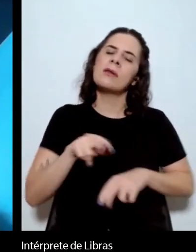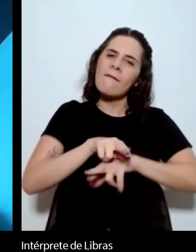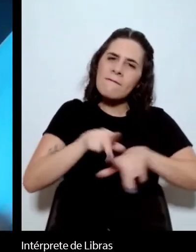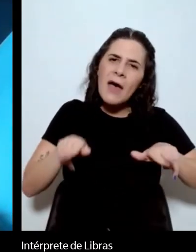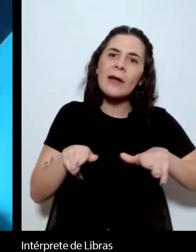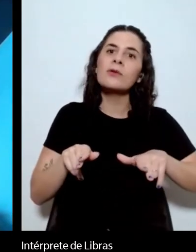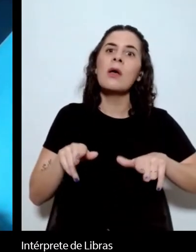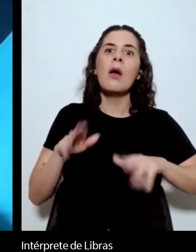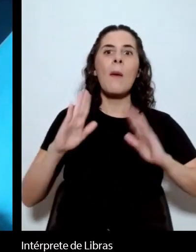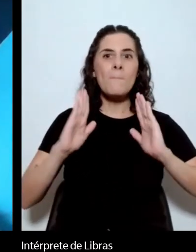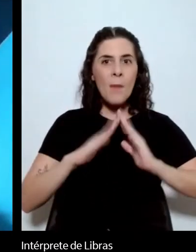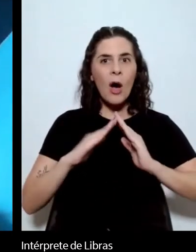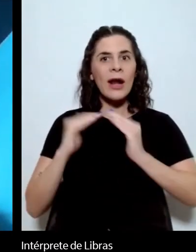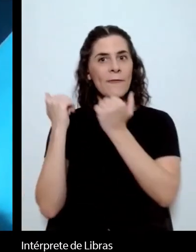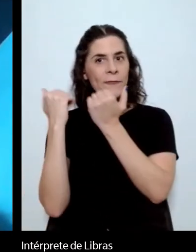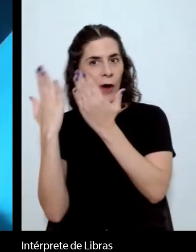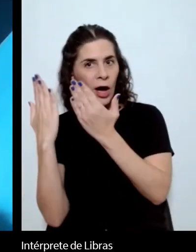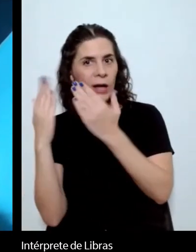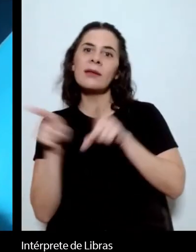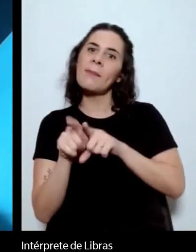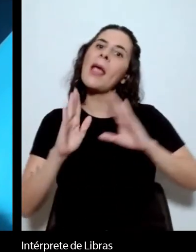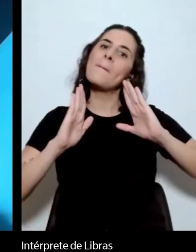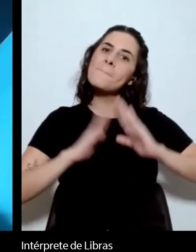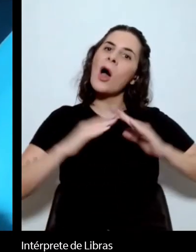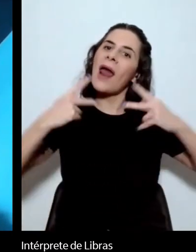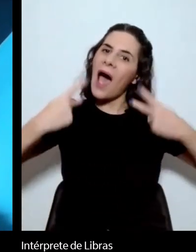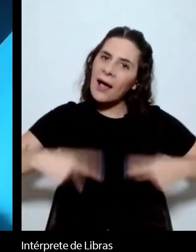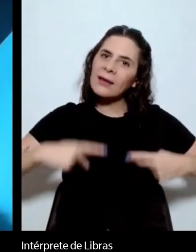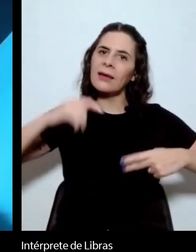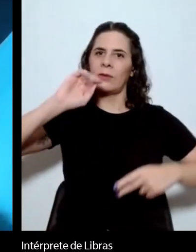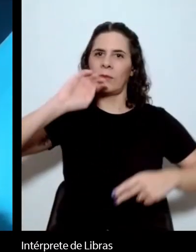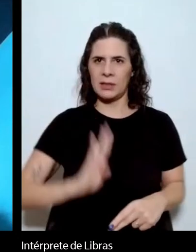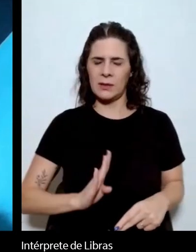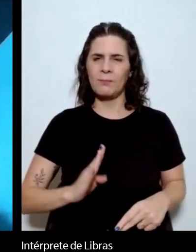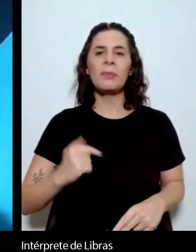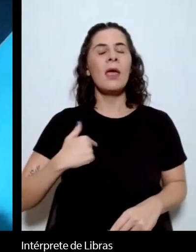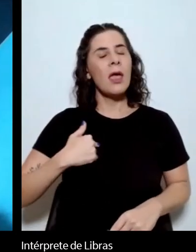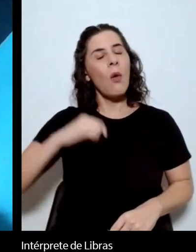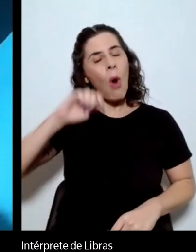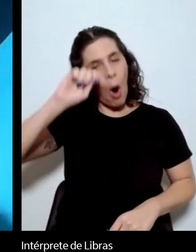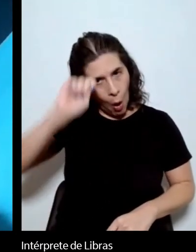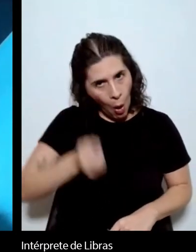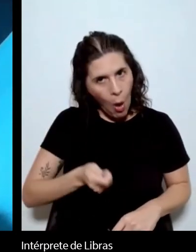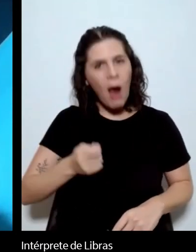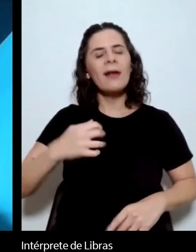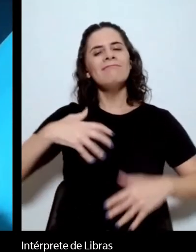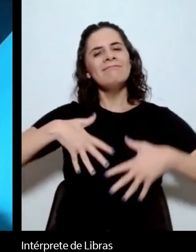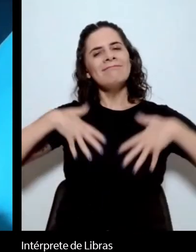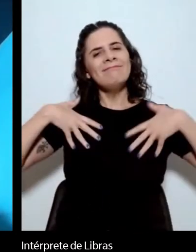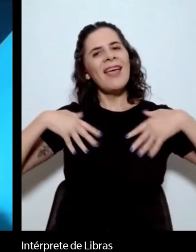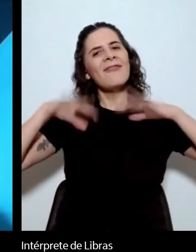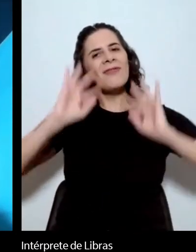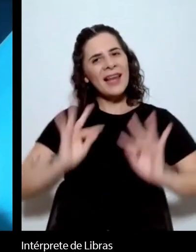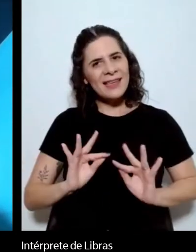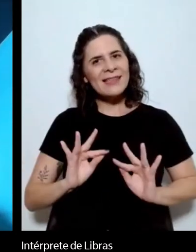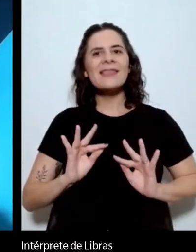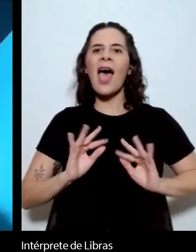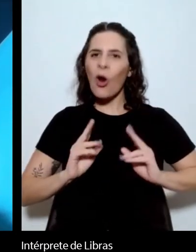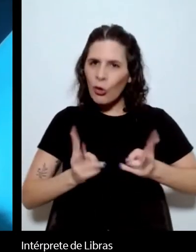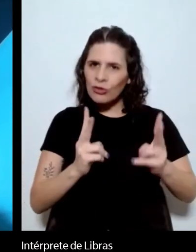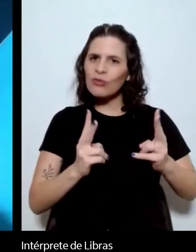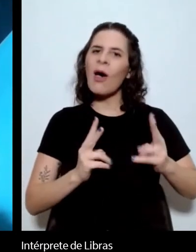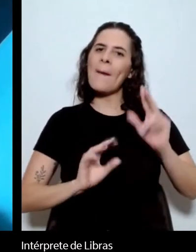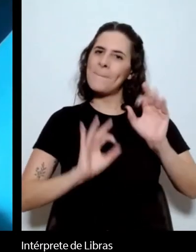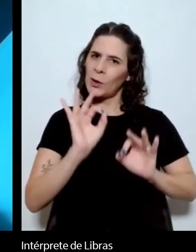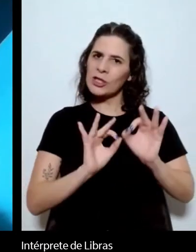no Brasil. Então, é uma grande honra e uma grande alegria poder dar continuidade ao projeto e receber a todos e a todas. Nesta